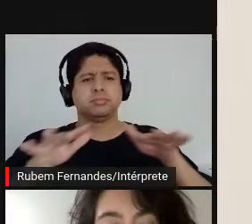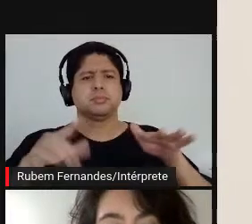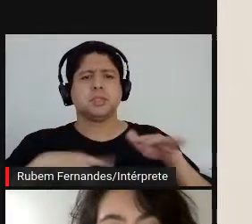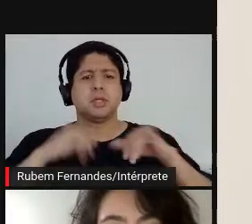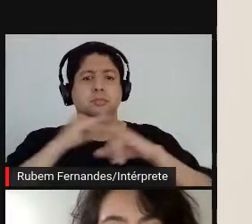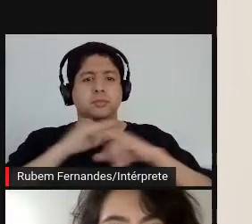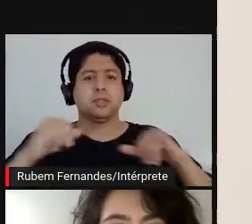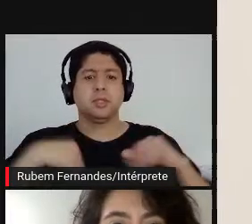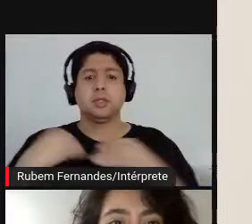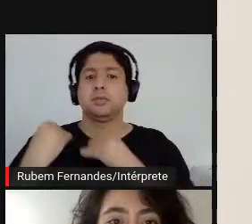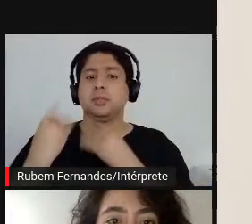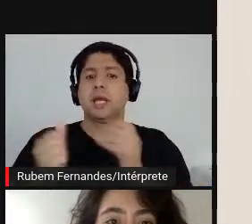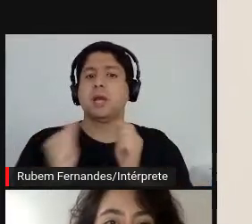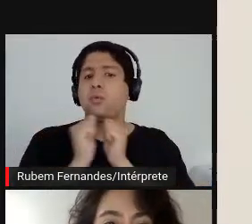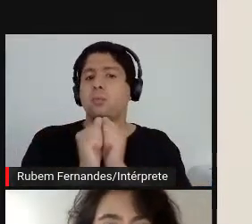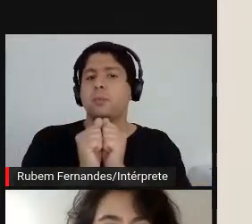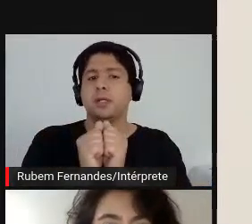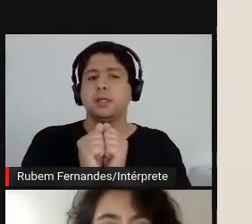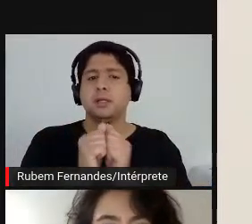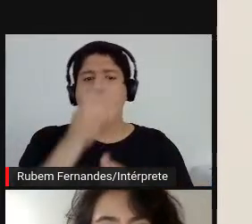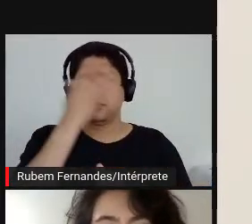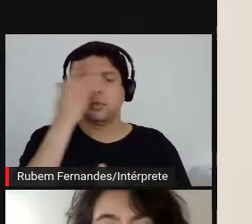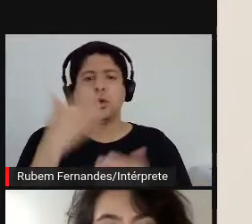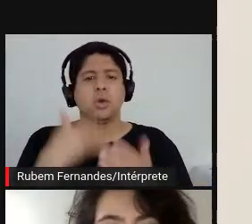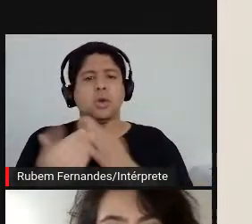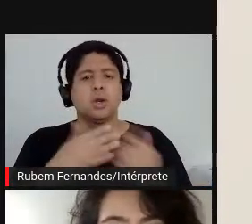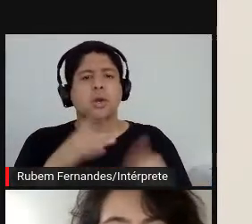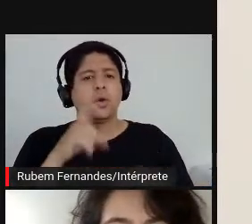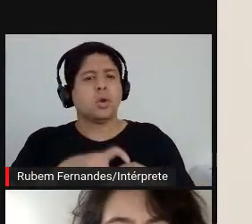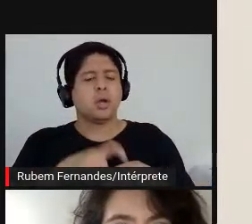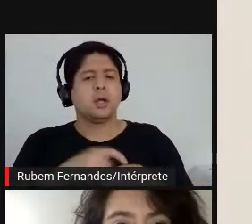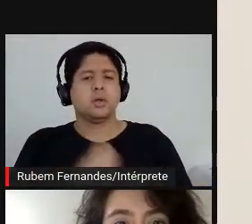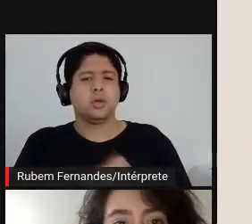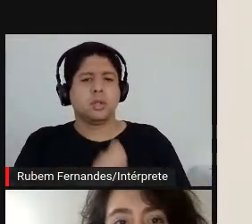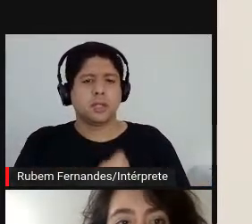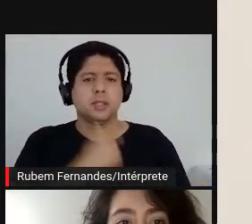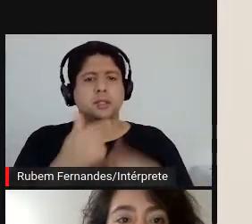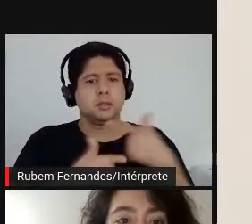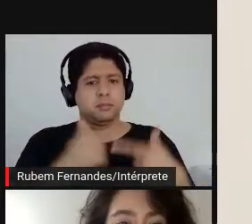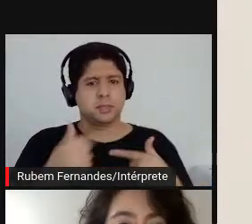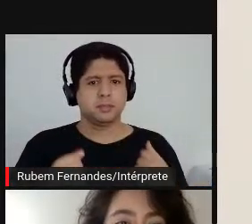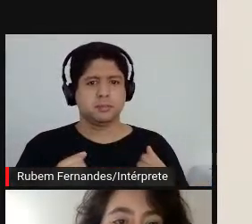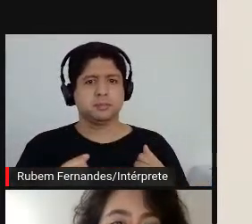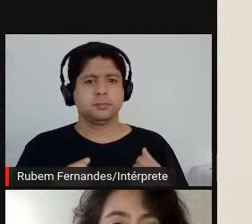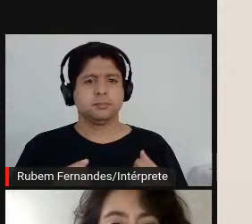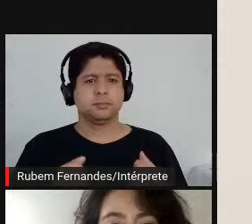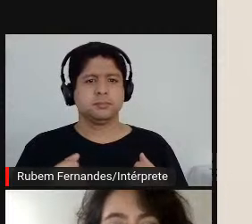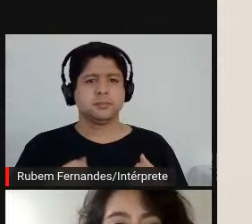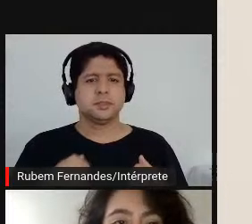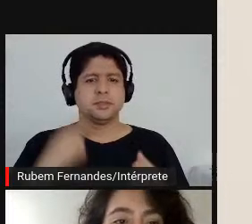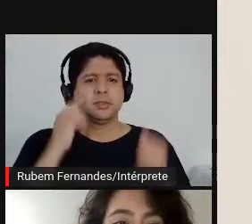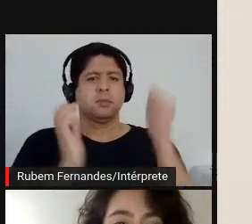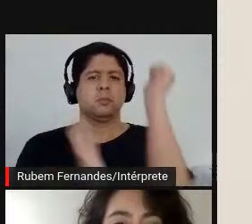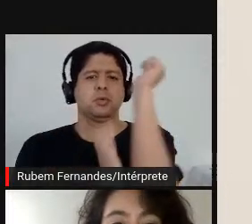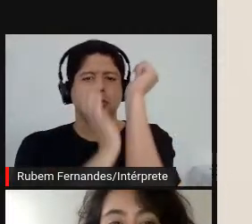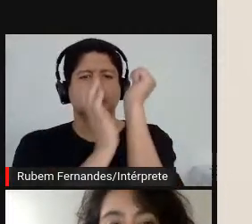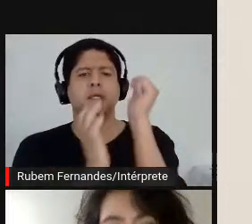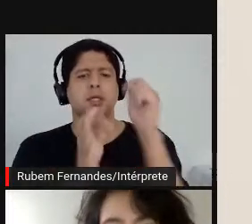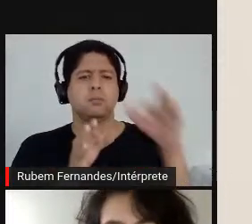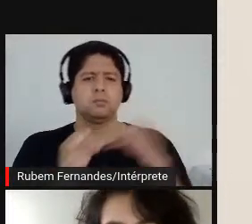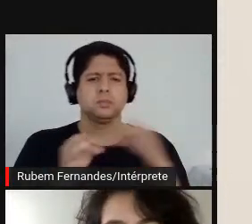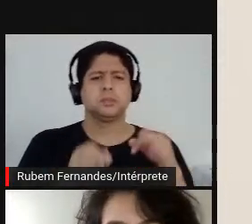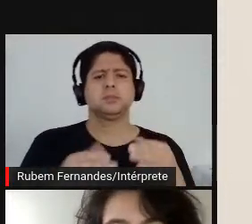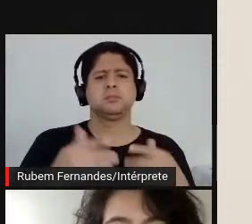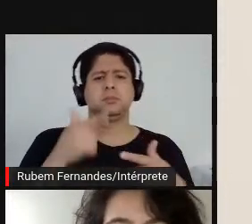Ofereço companhia para qualquer pessoa, em qualquer atividade ou horário. Apoio moral, burocracias, crises, projetos, tédio,